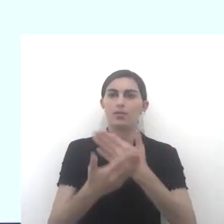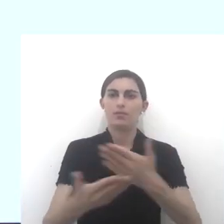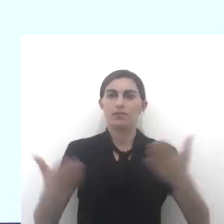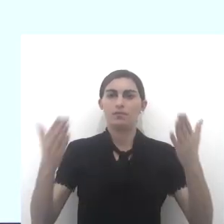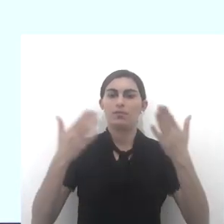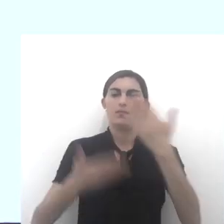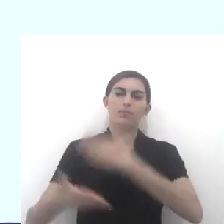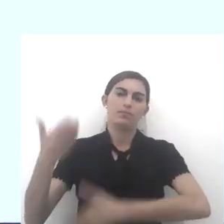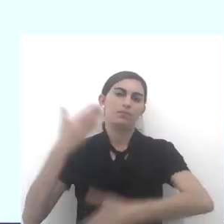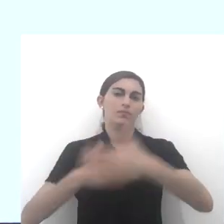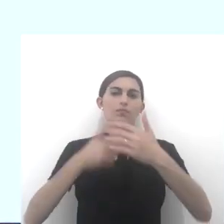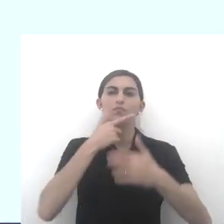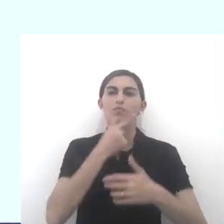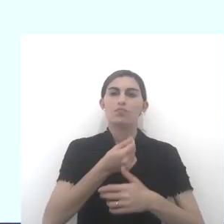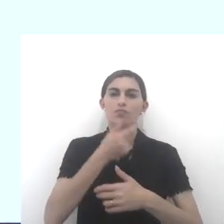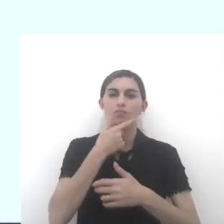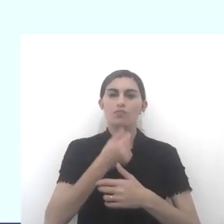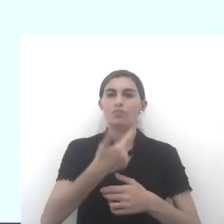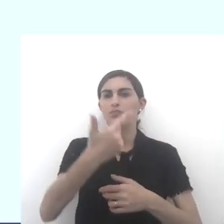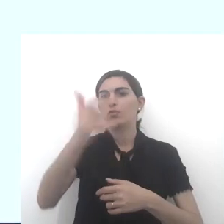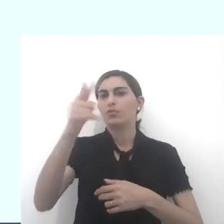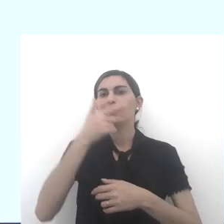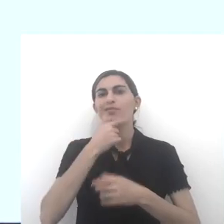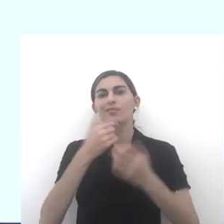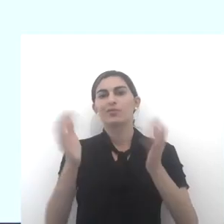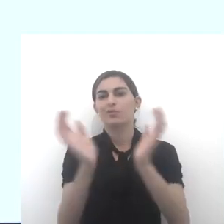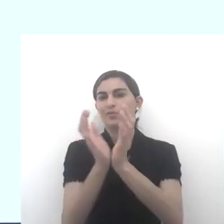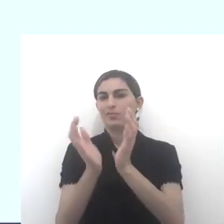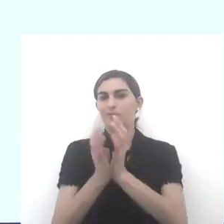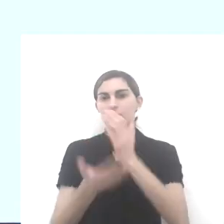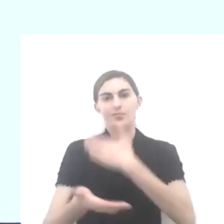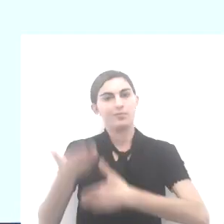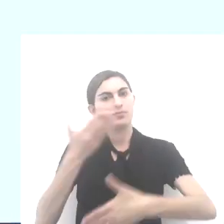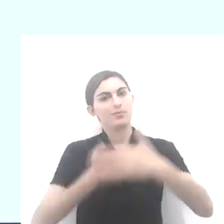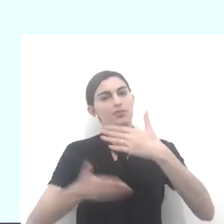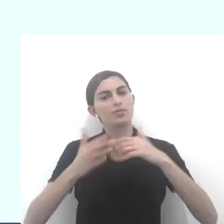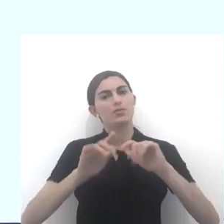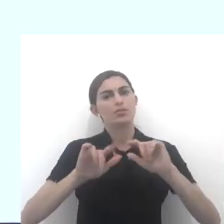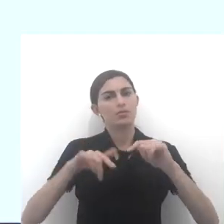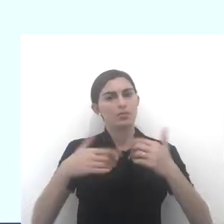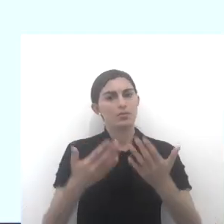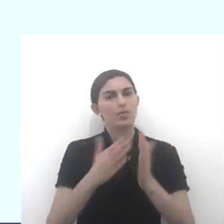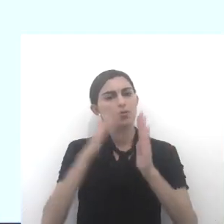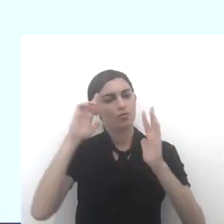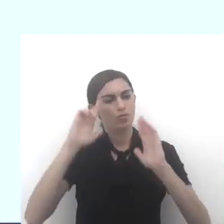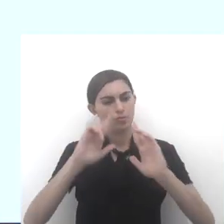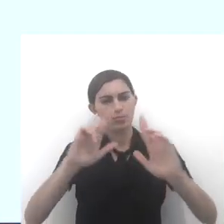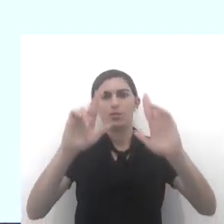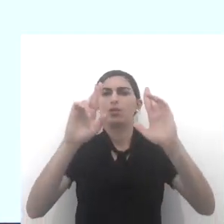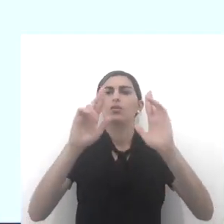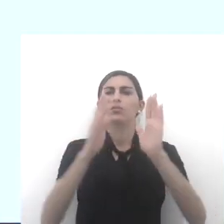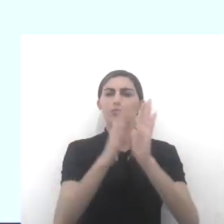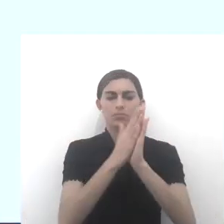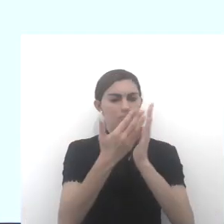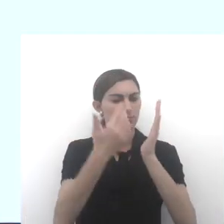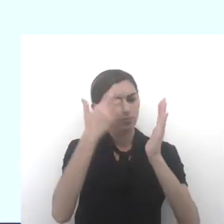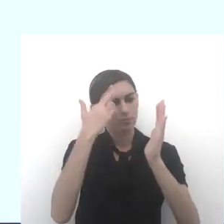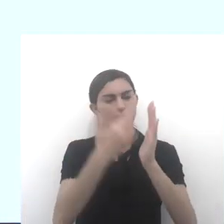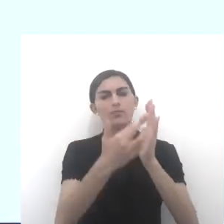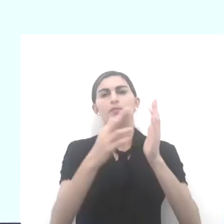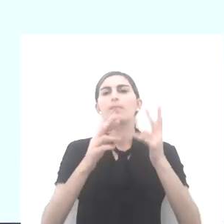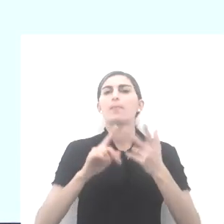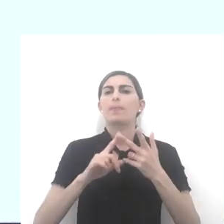certo? Ele vai relacionar o homem com o homem, tem o zelo pela palavra, o respeito à